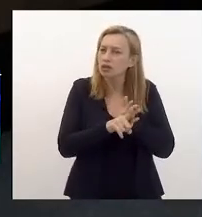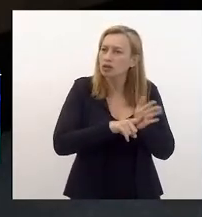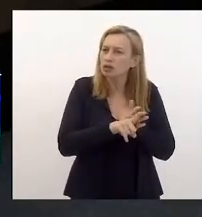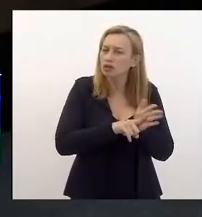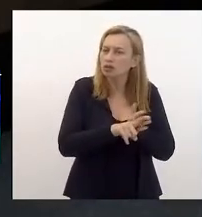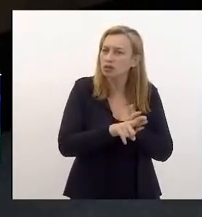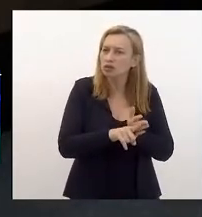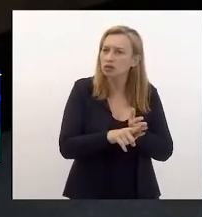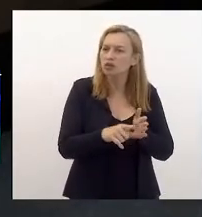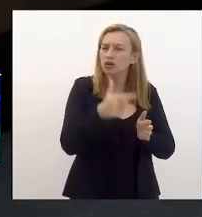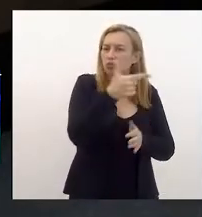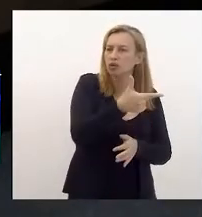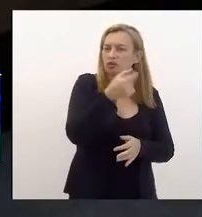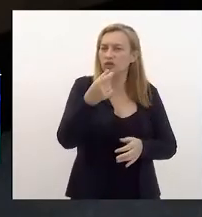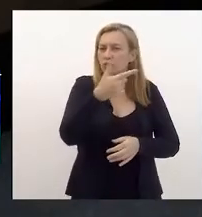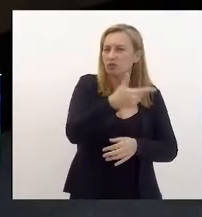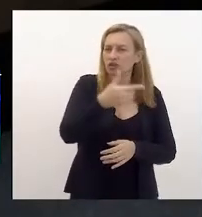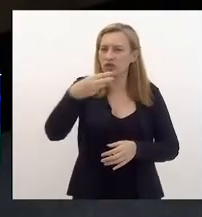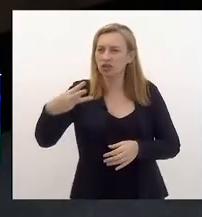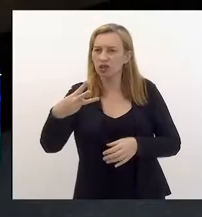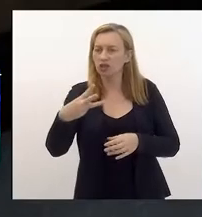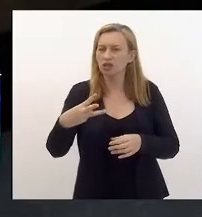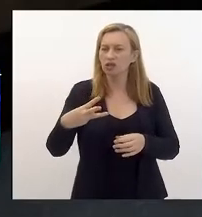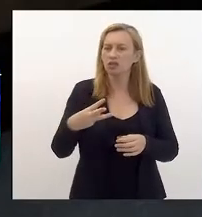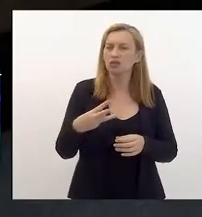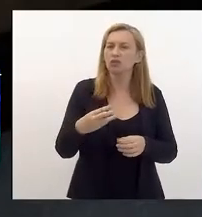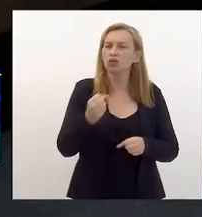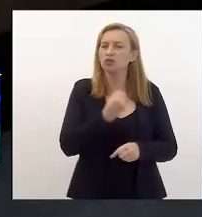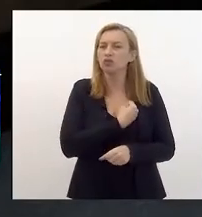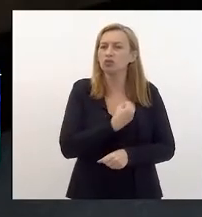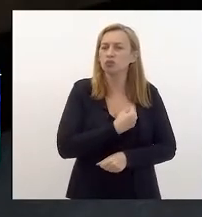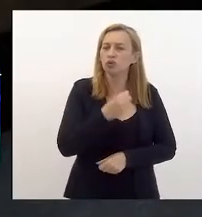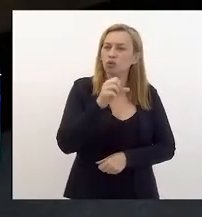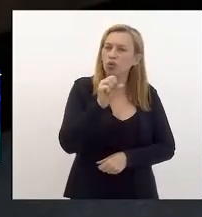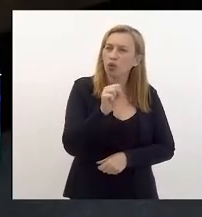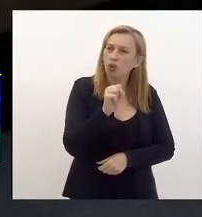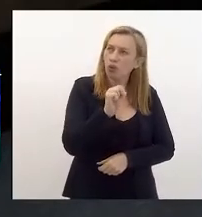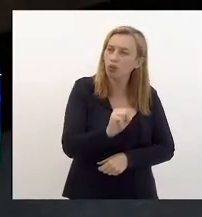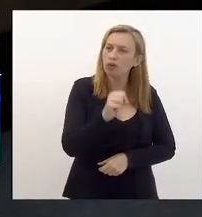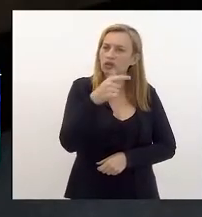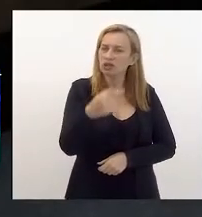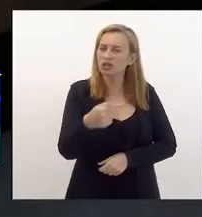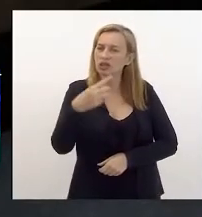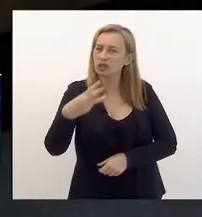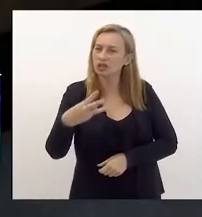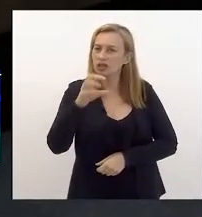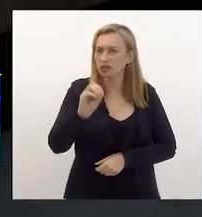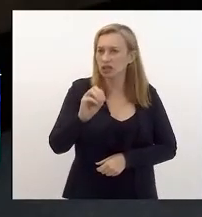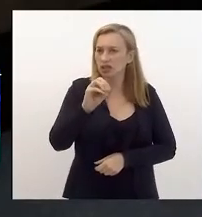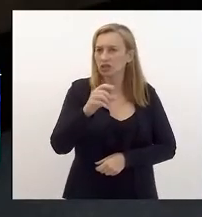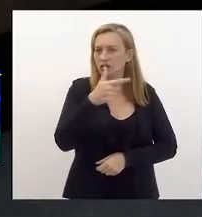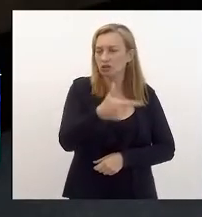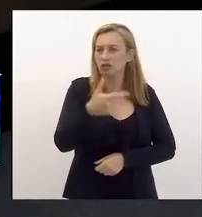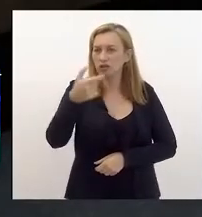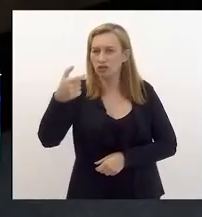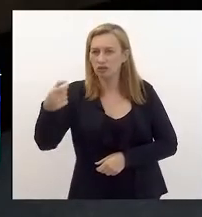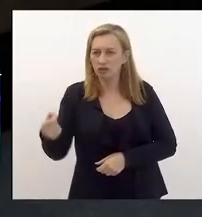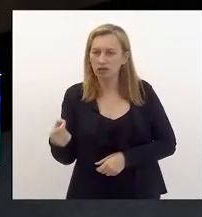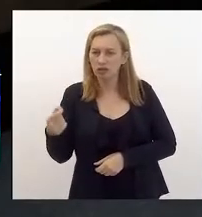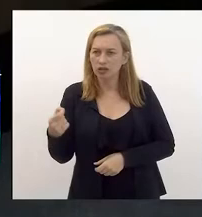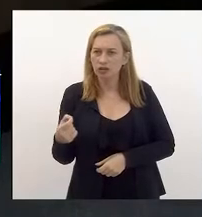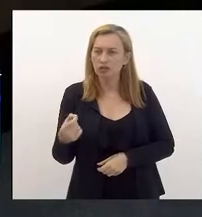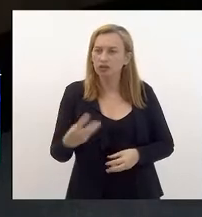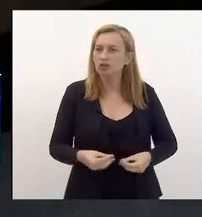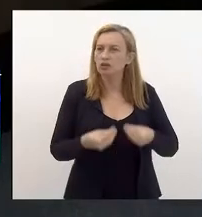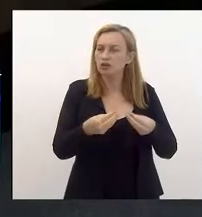2020-2023, instituído pela lei nº 8730, de 24 de janeiro de 2020, deverão ser